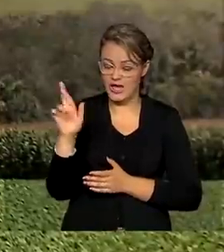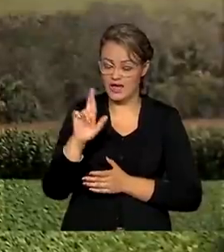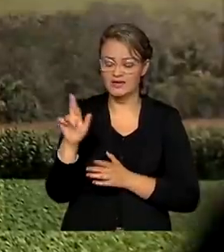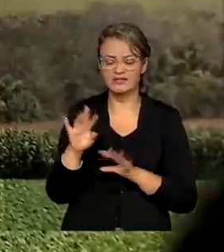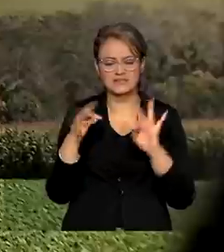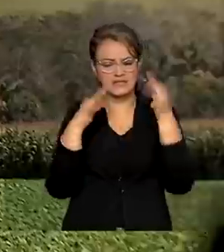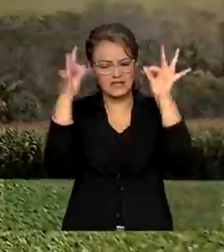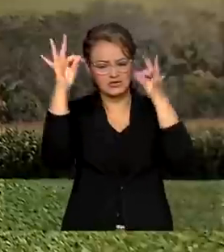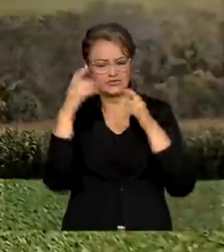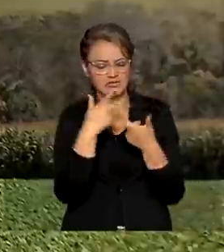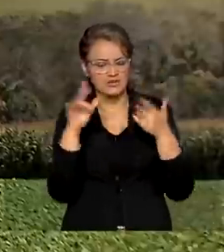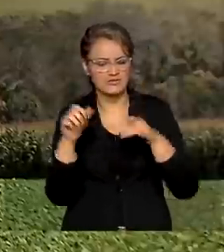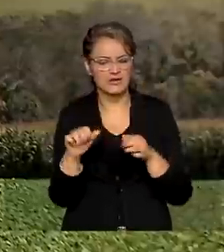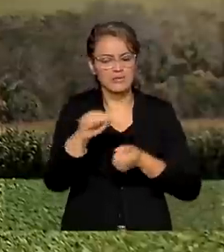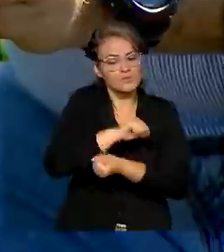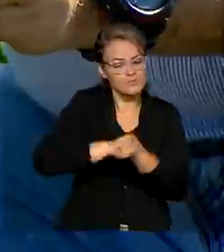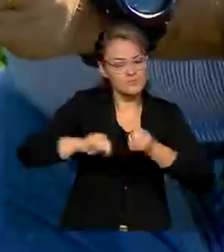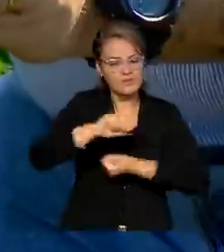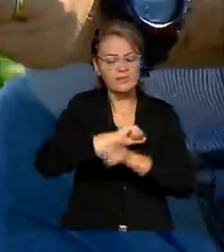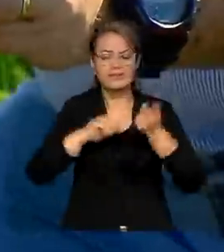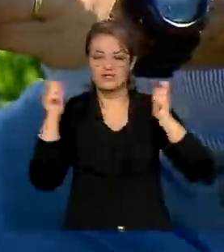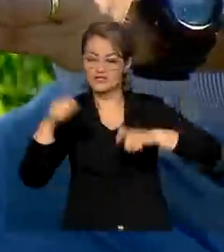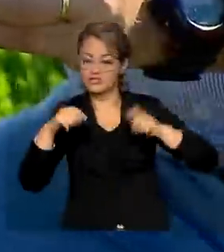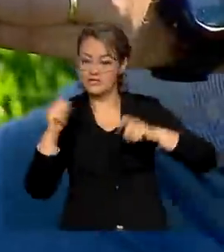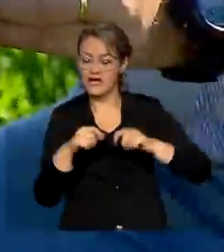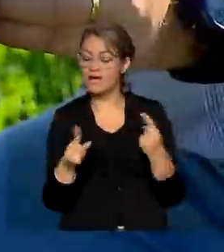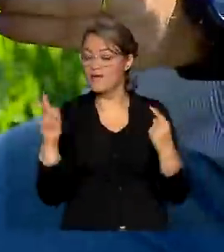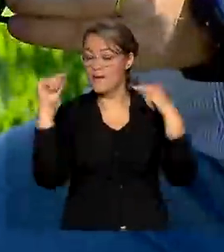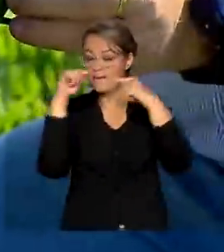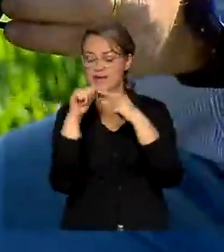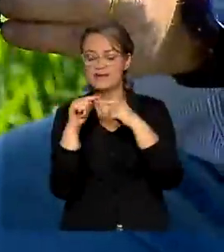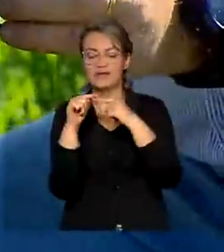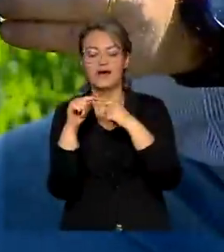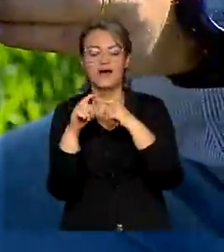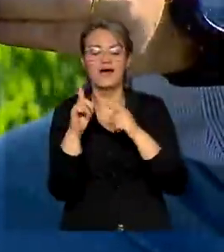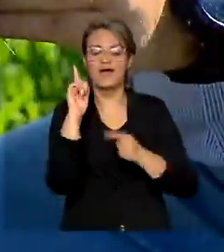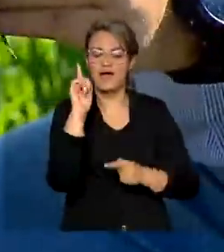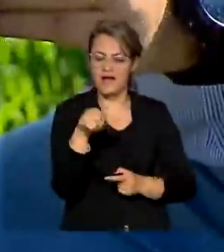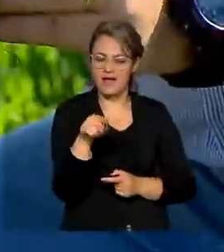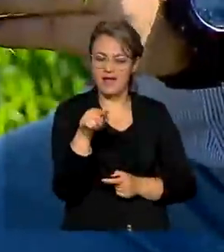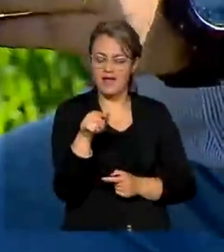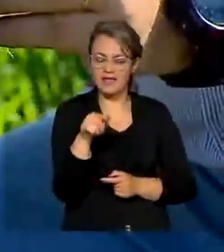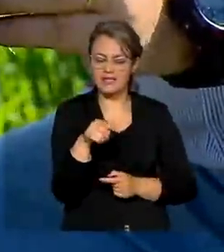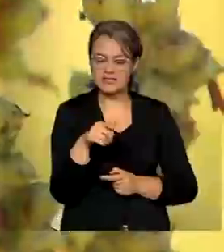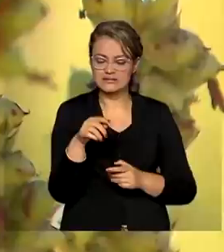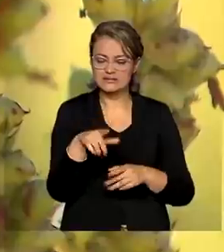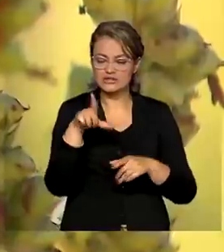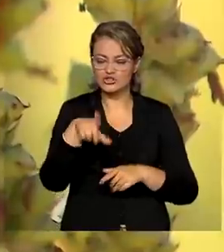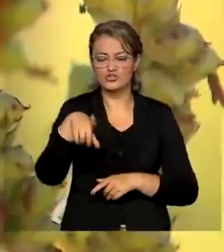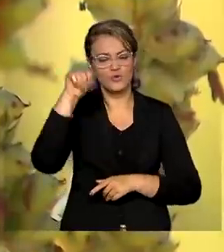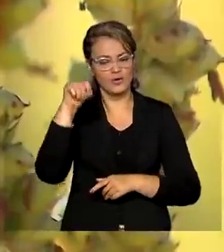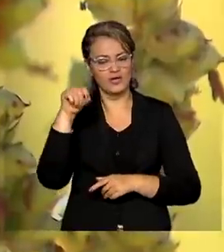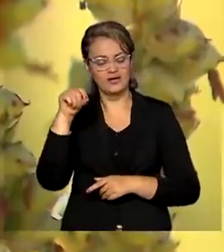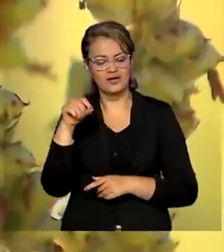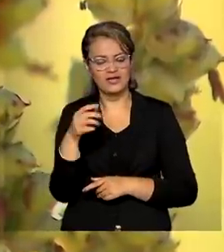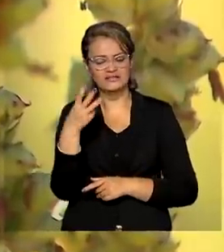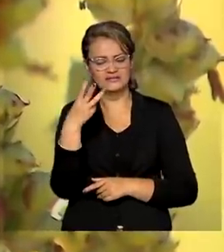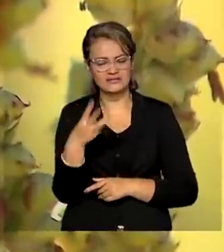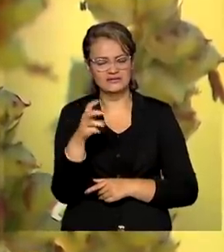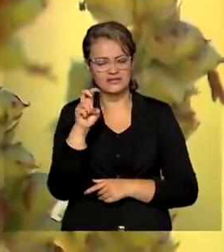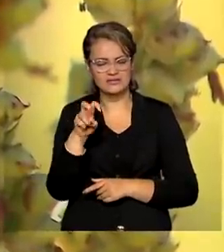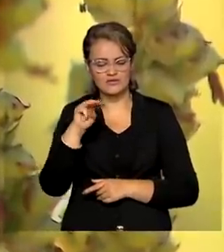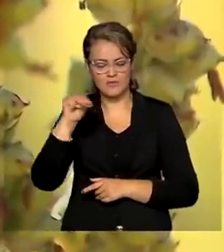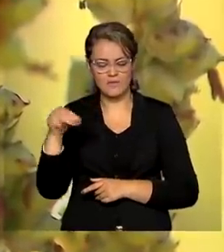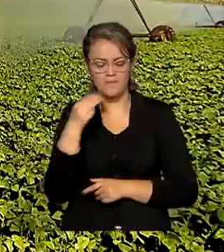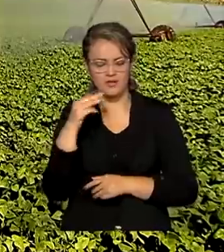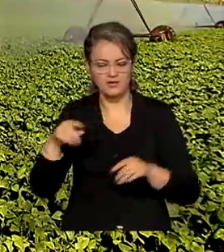tecnologias para produção sustentável. Entre as metas traçadas, estava a adoção de medidas em 35 milhões e